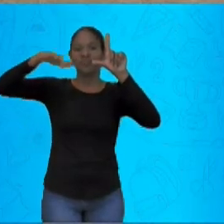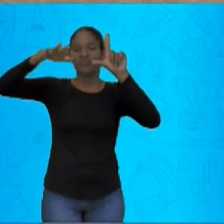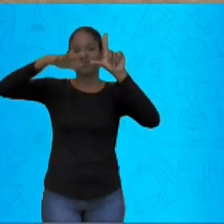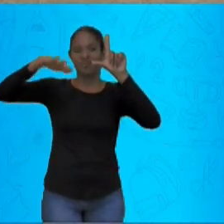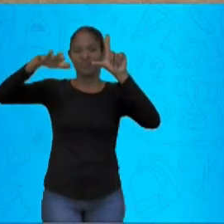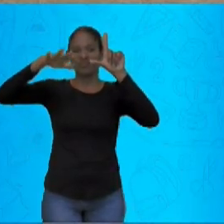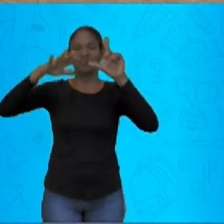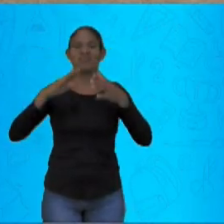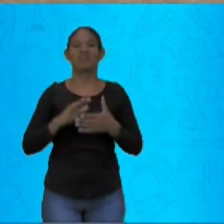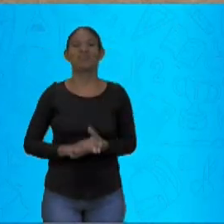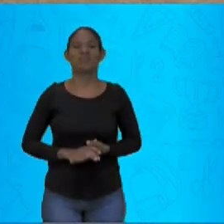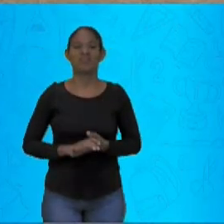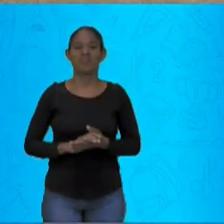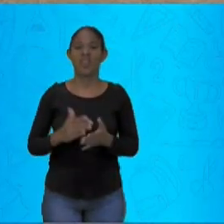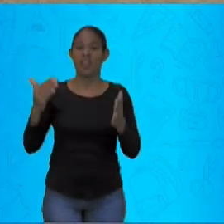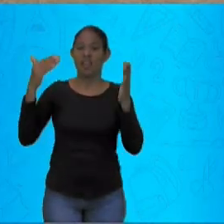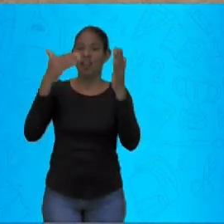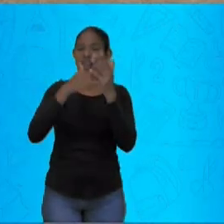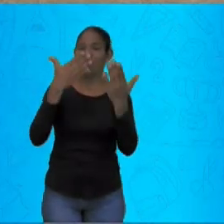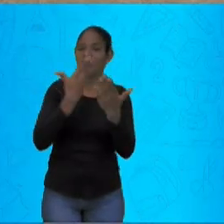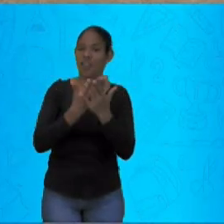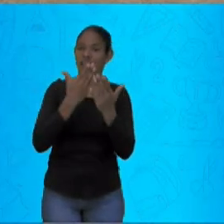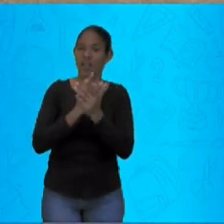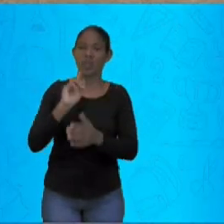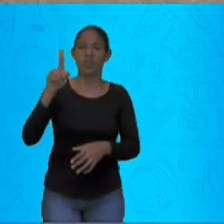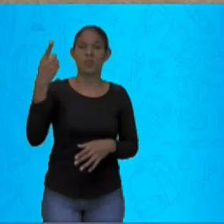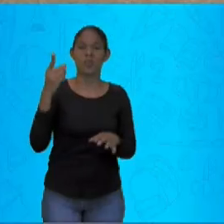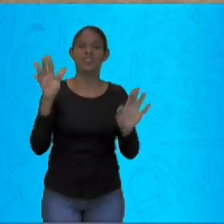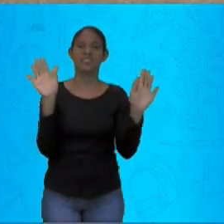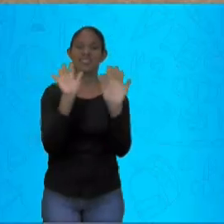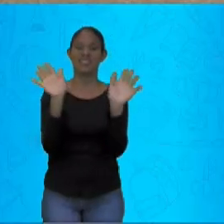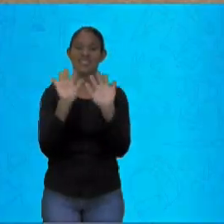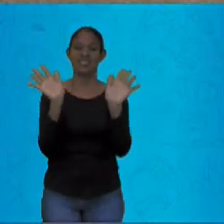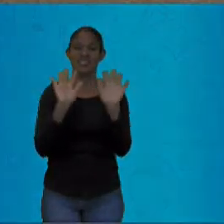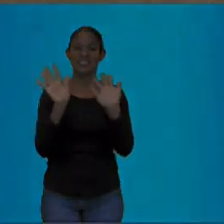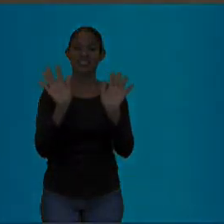canto da tela. Até a próxima aula e tchau, tchau!